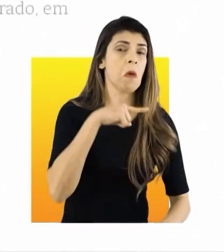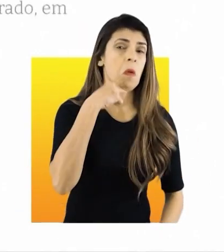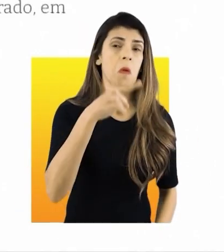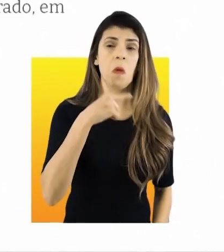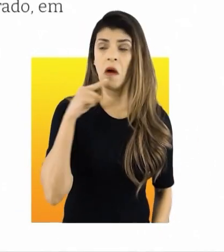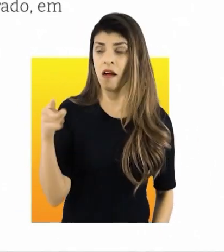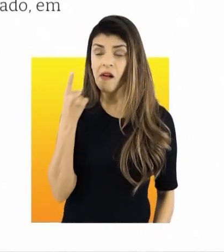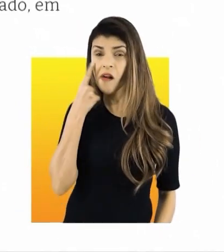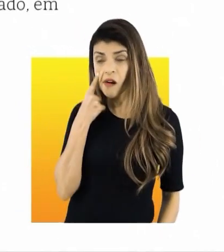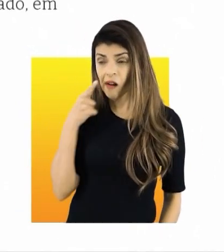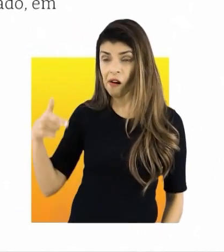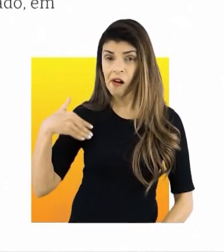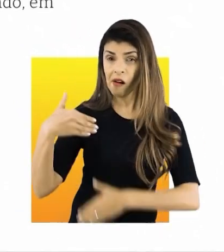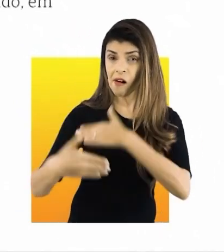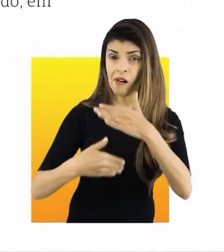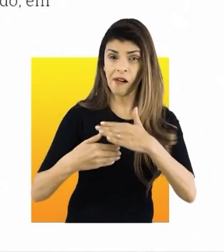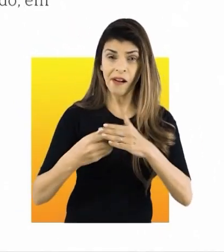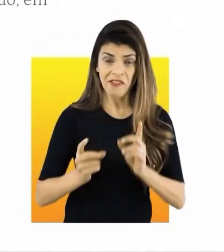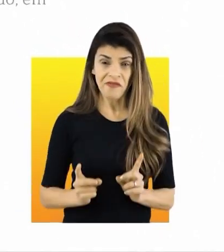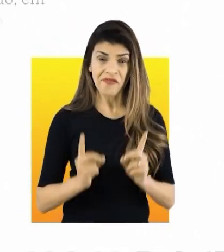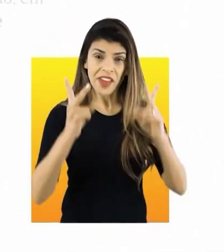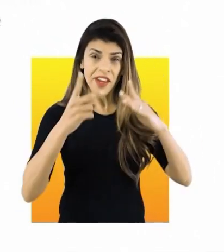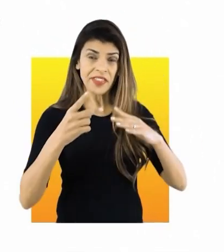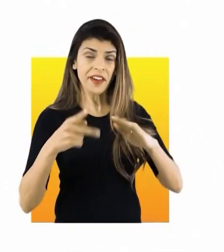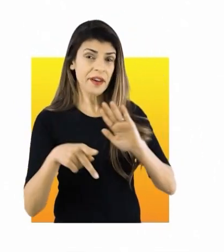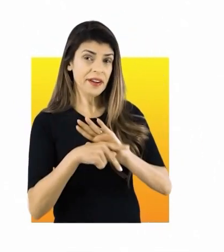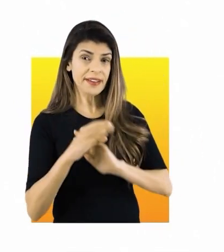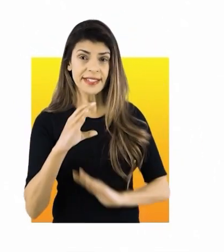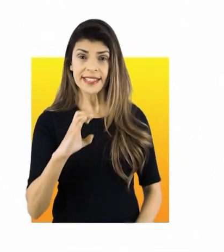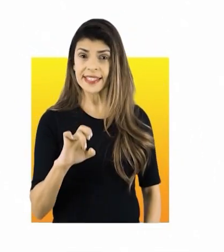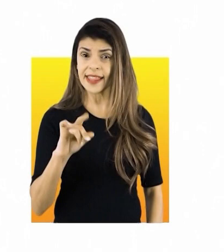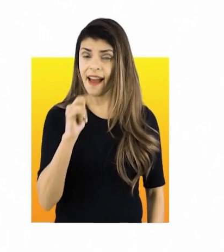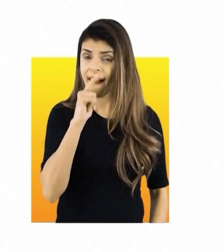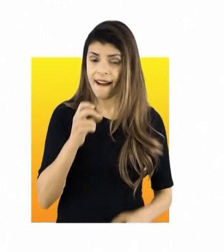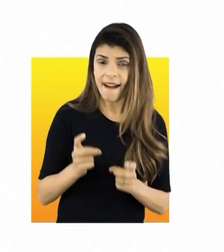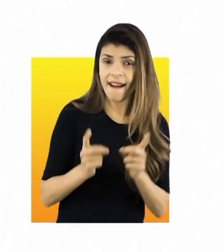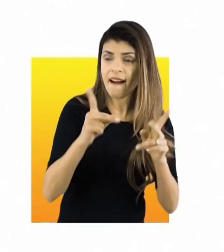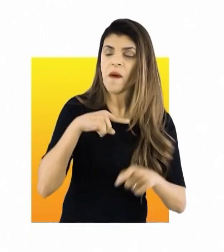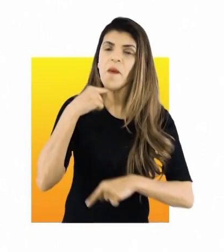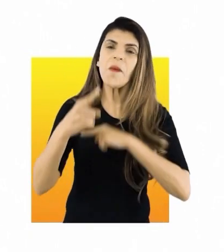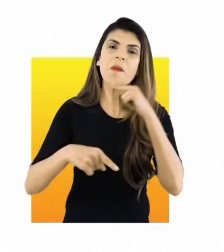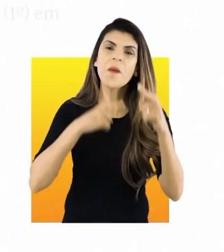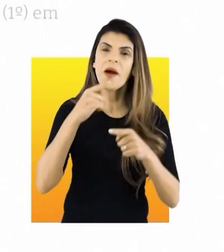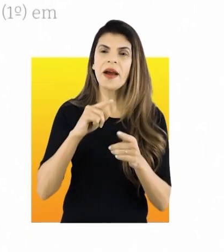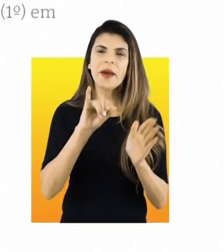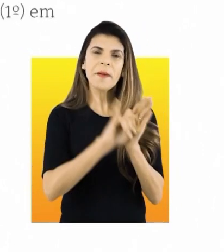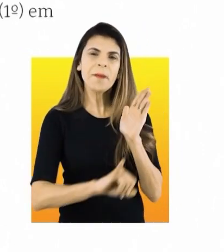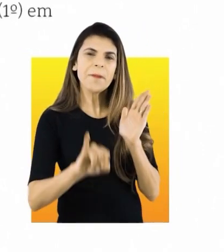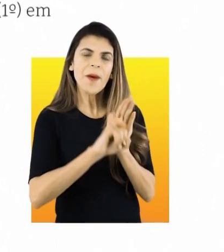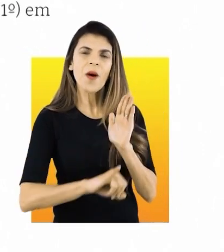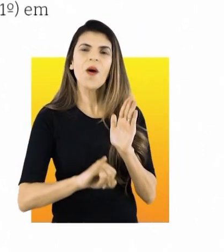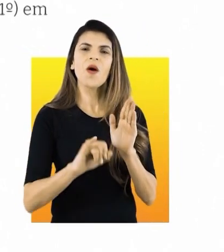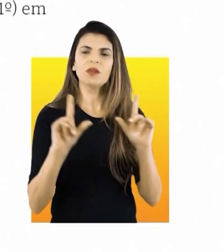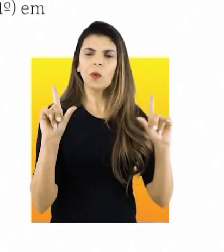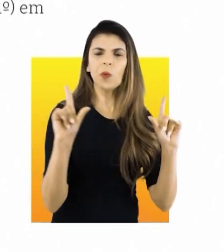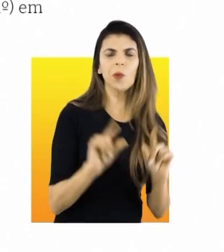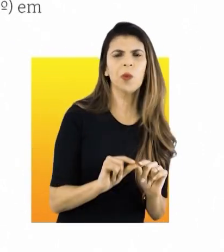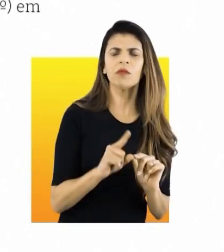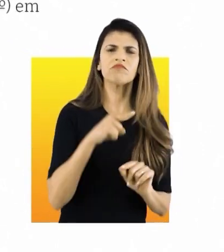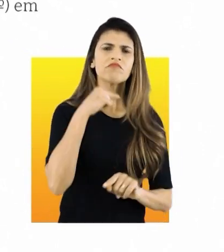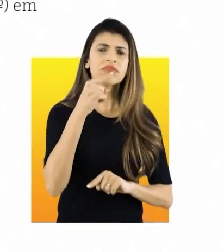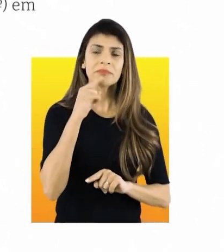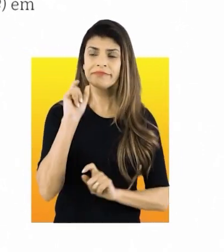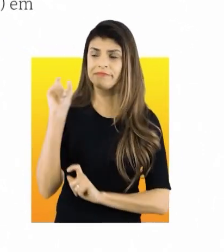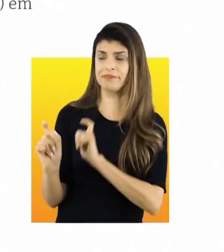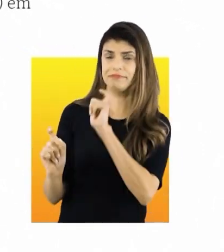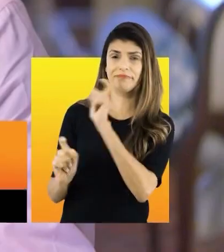fazer a concessão da CEDAI depois não vai conseguir reduzir impostos enfim tudo que